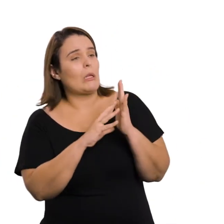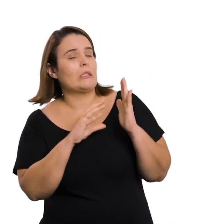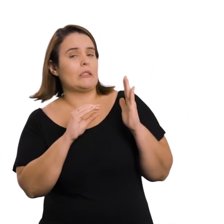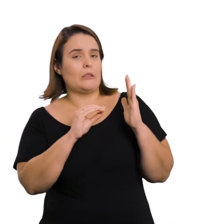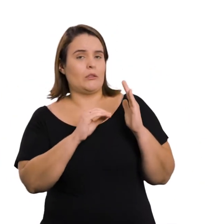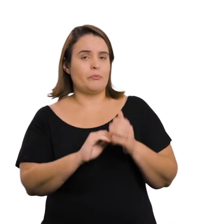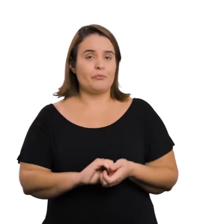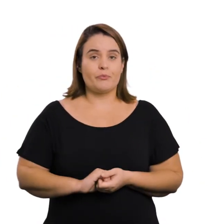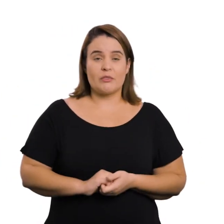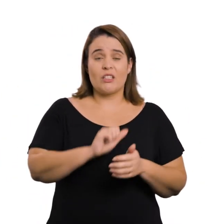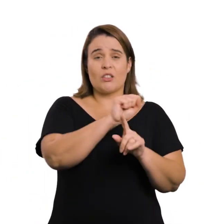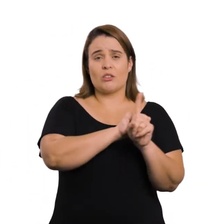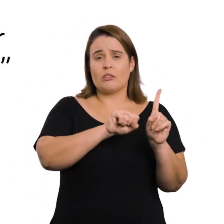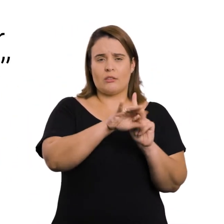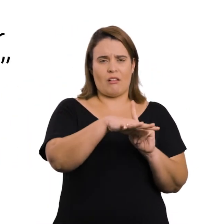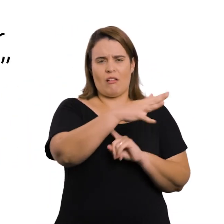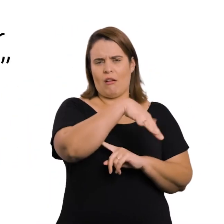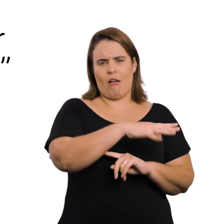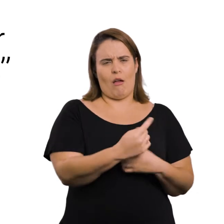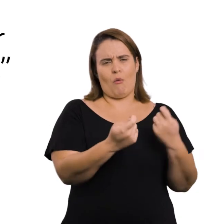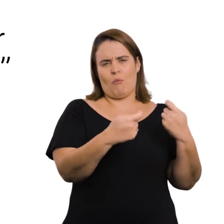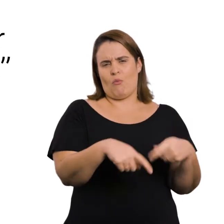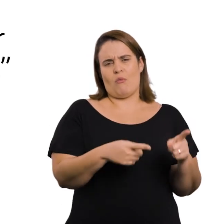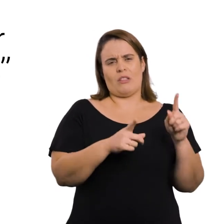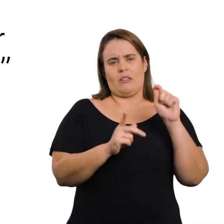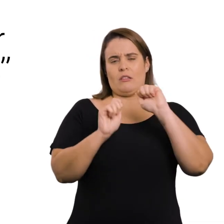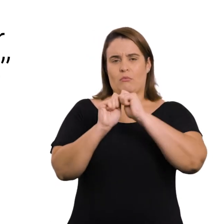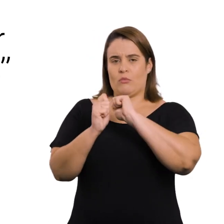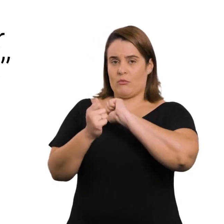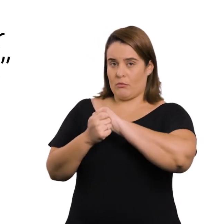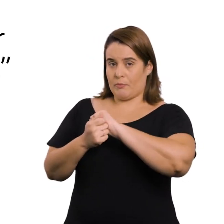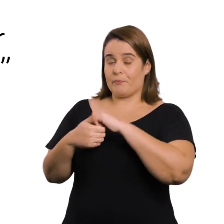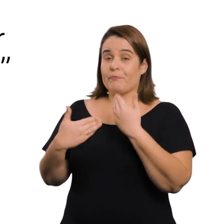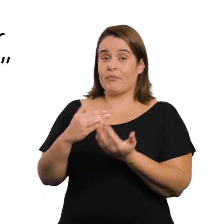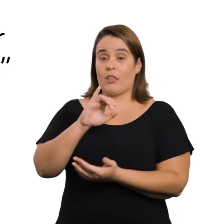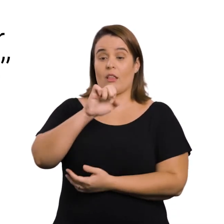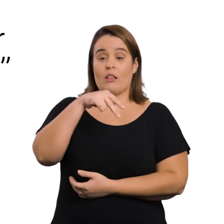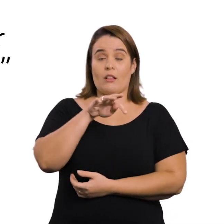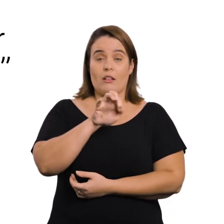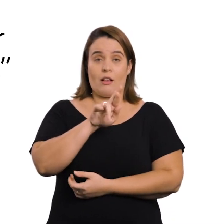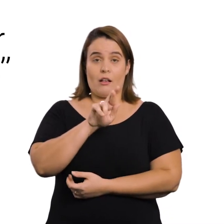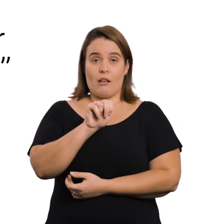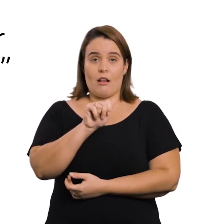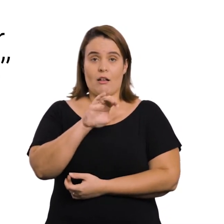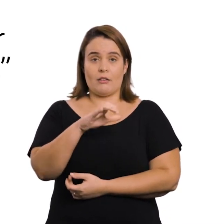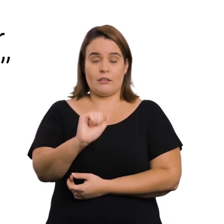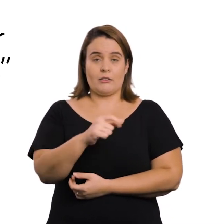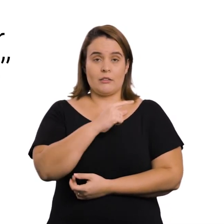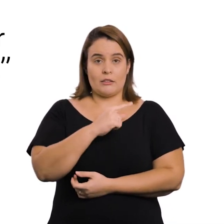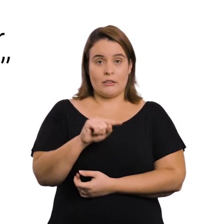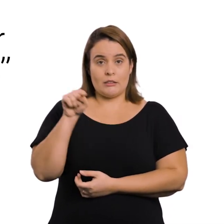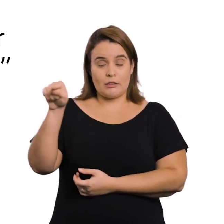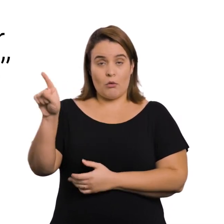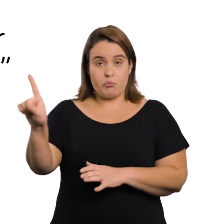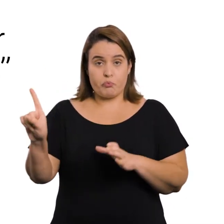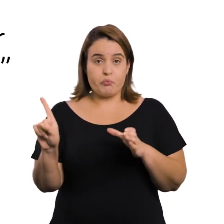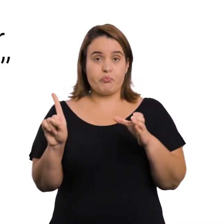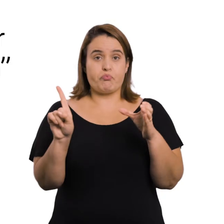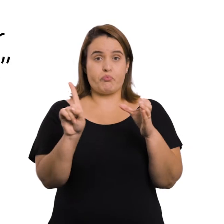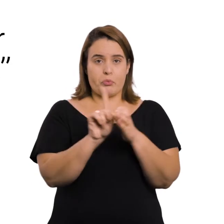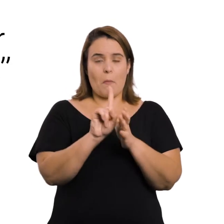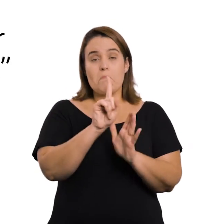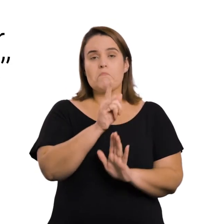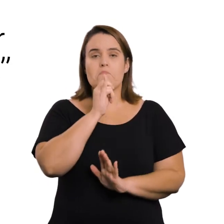modelos e padrões da sociedade A sociedade não precisa se modificar Na integração, a inserção é